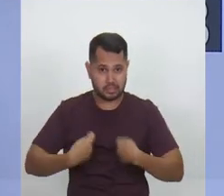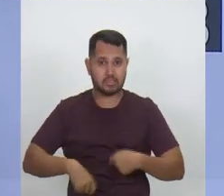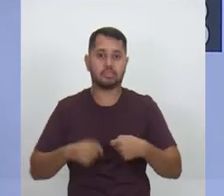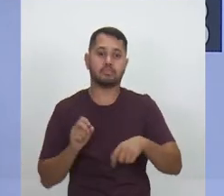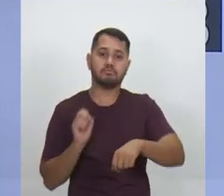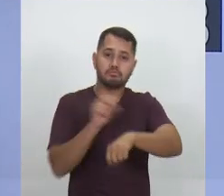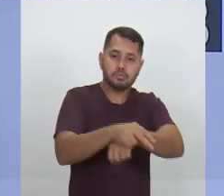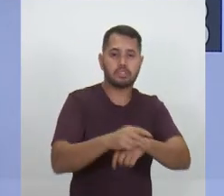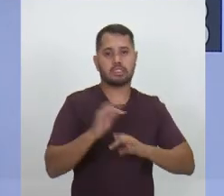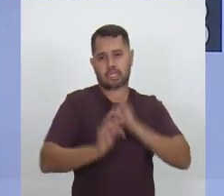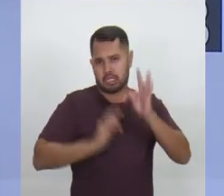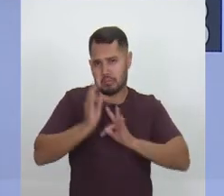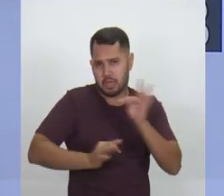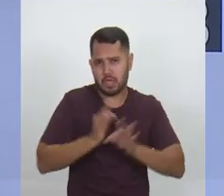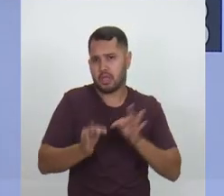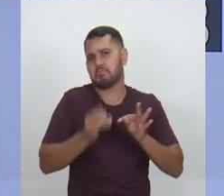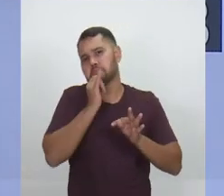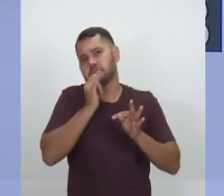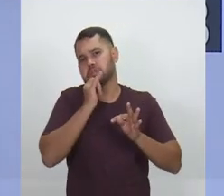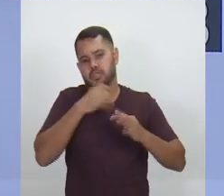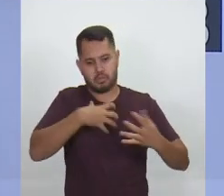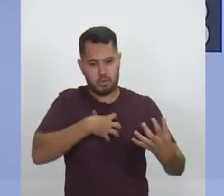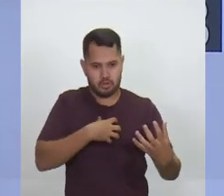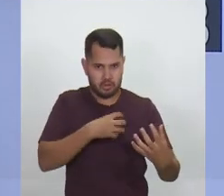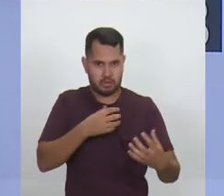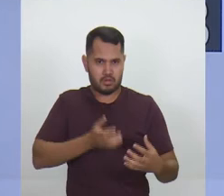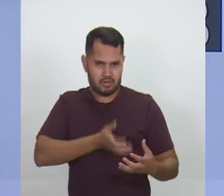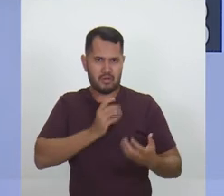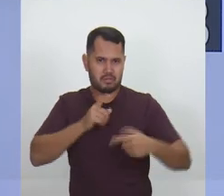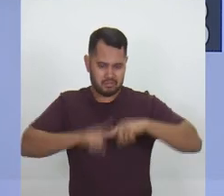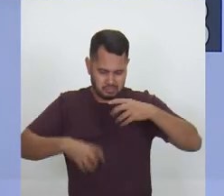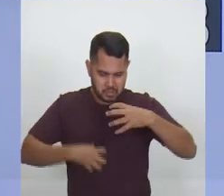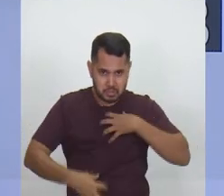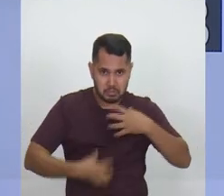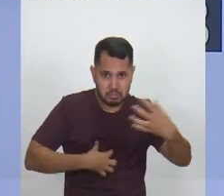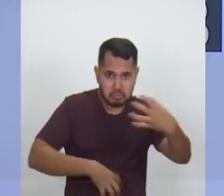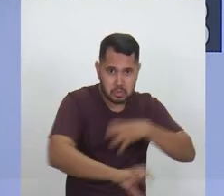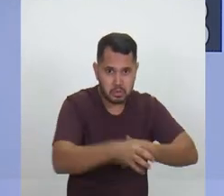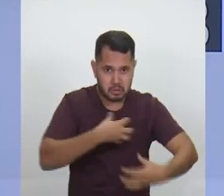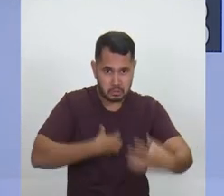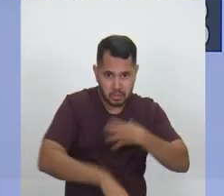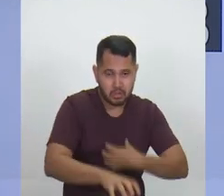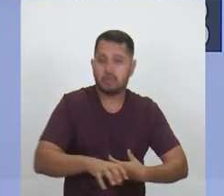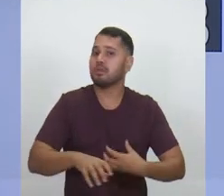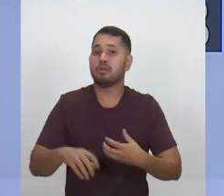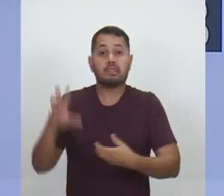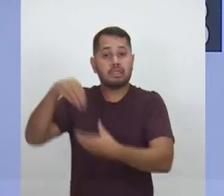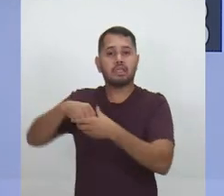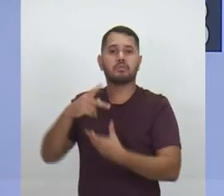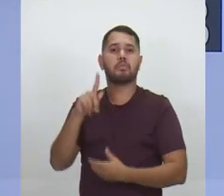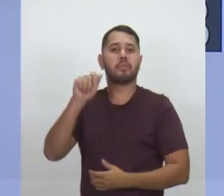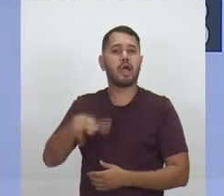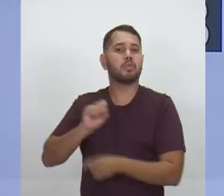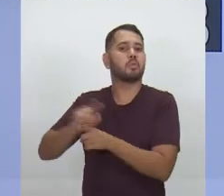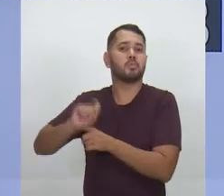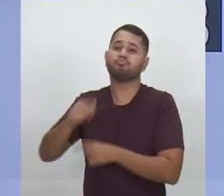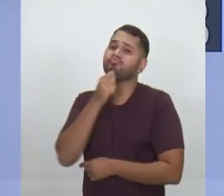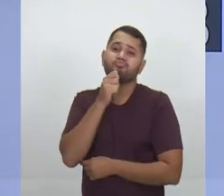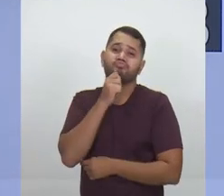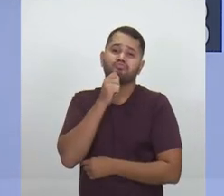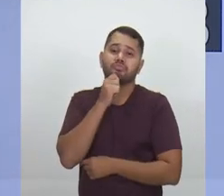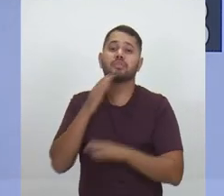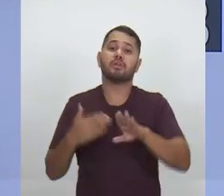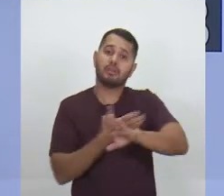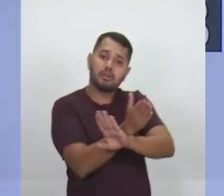tratamento especializado, como um transplante, por exemplo, ele não tem isso no plano de saúde. Ele tem que recorrer ao